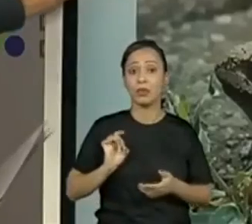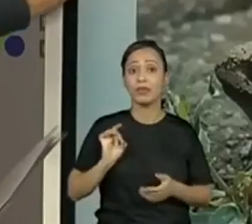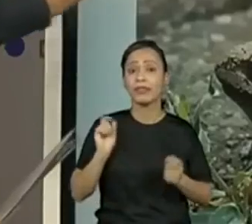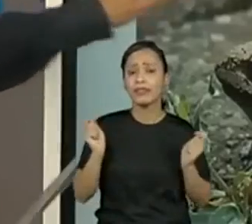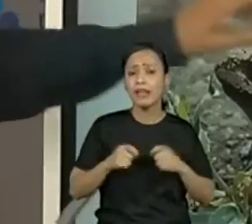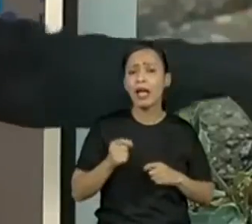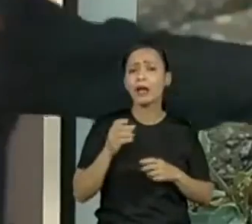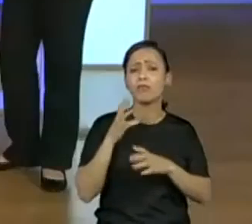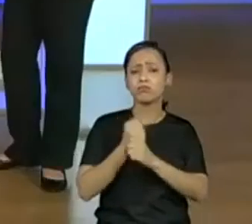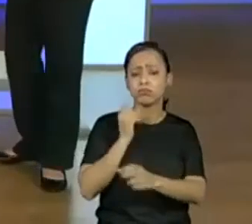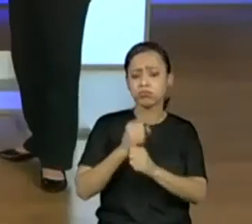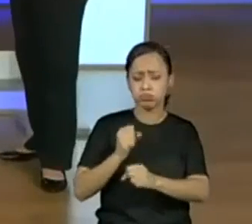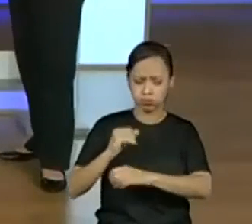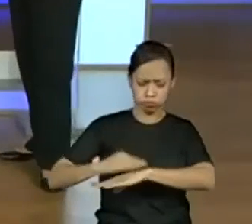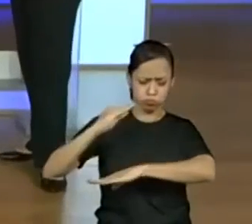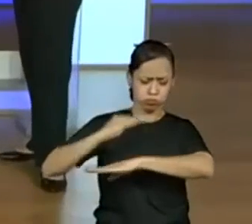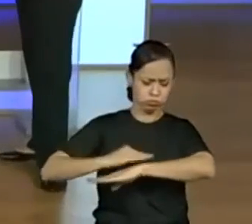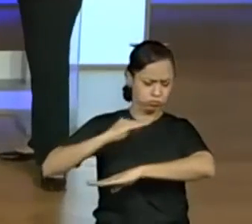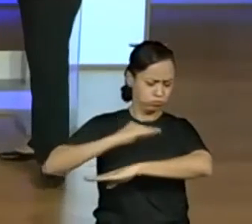Vamos lá.